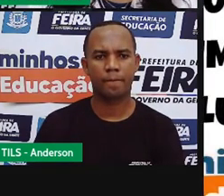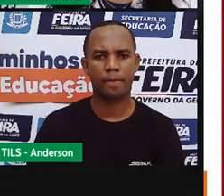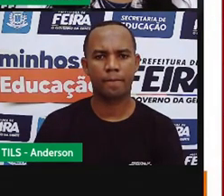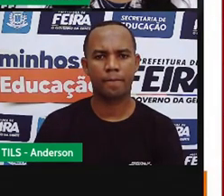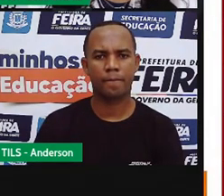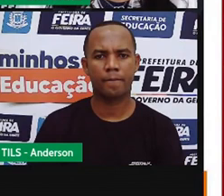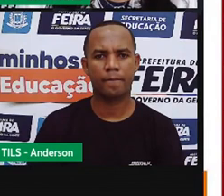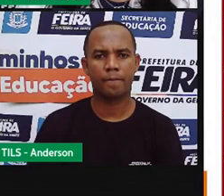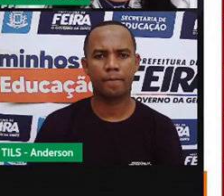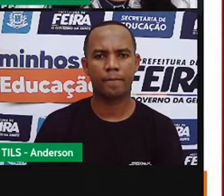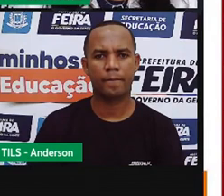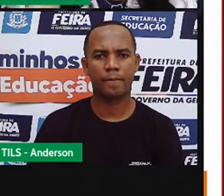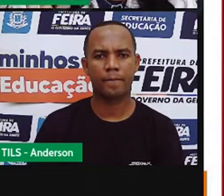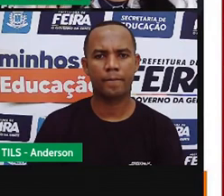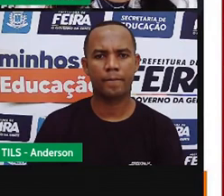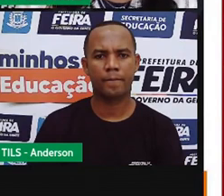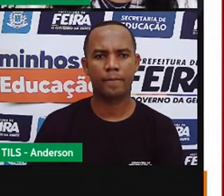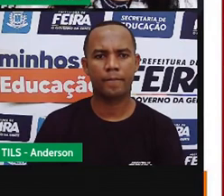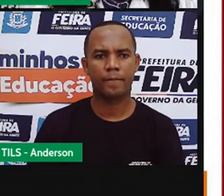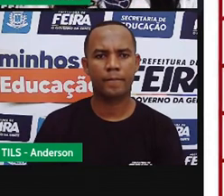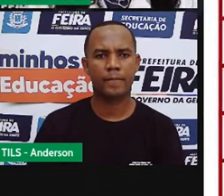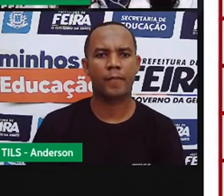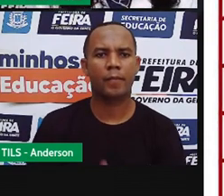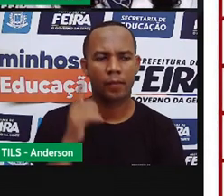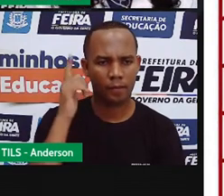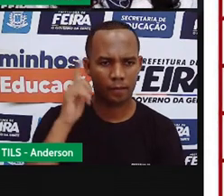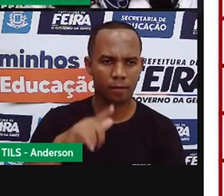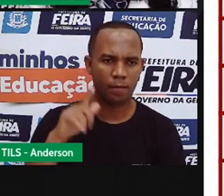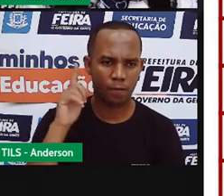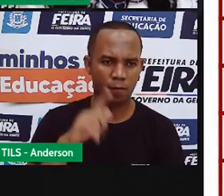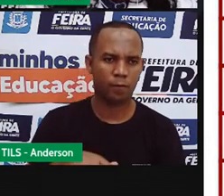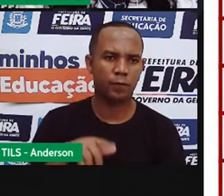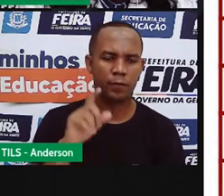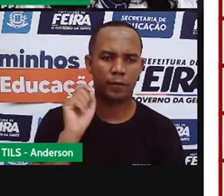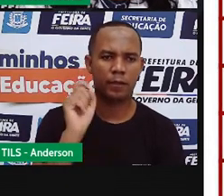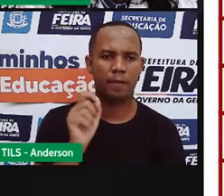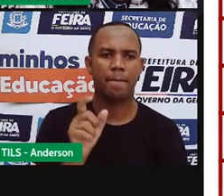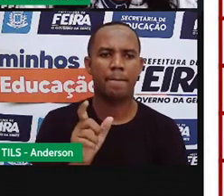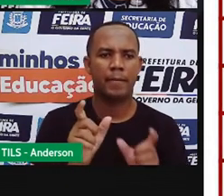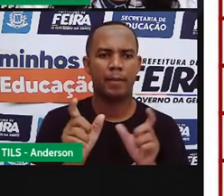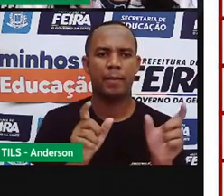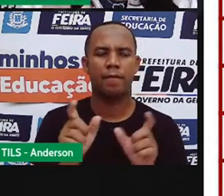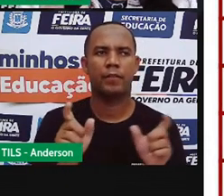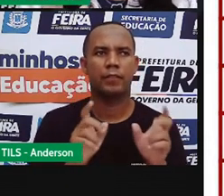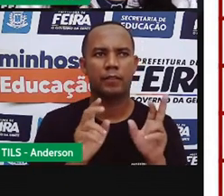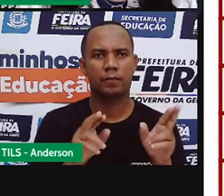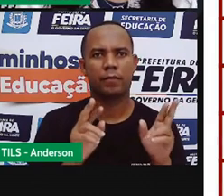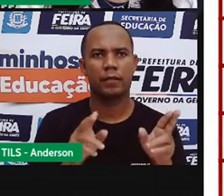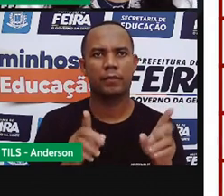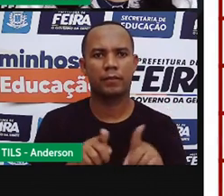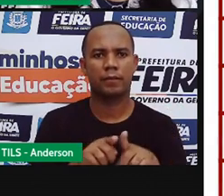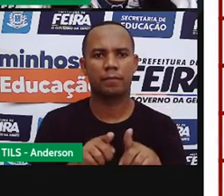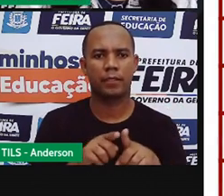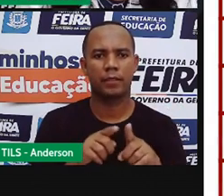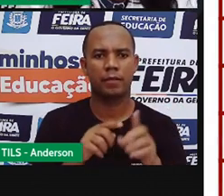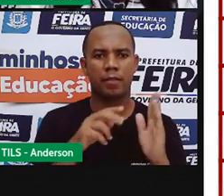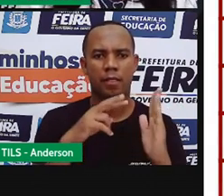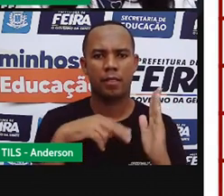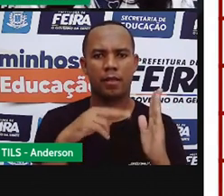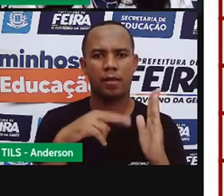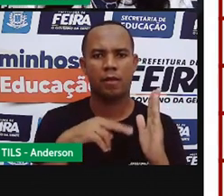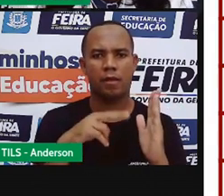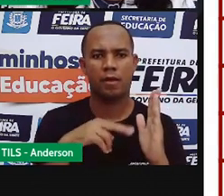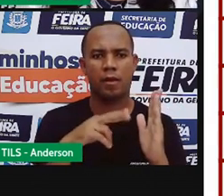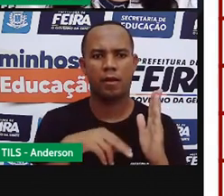vamos lá. Novamente, a gente vai trabalhar as mesmas palavras, tá bom? Leia novamente as